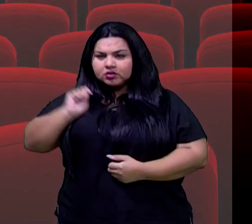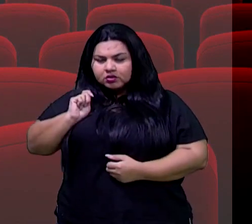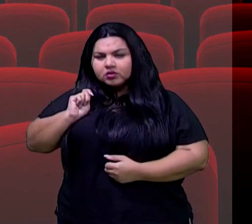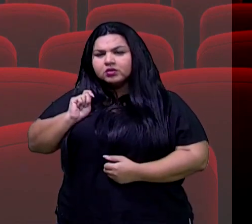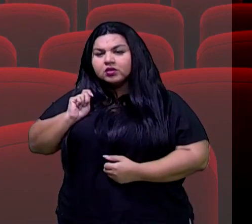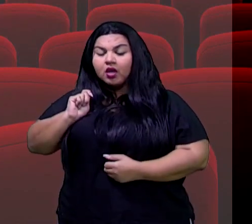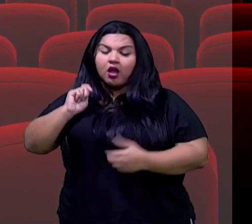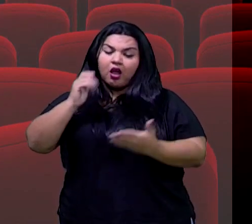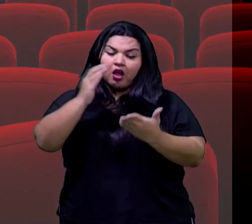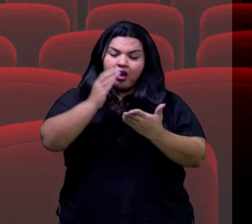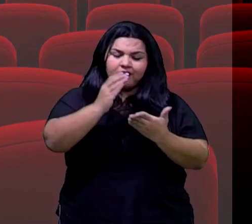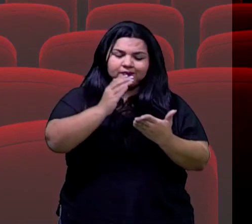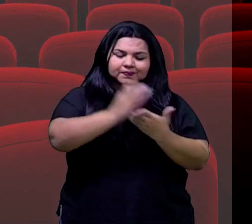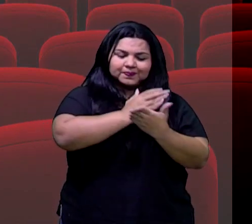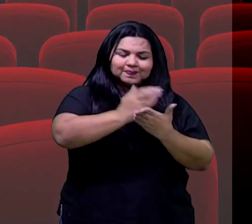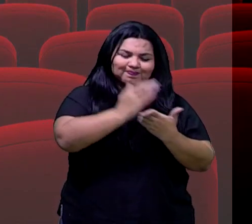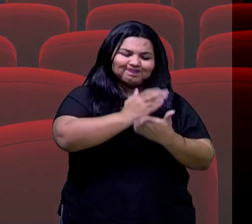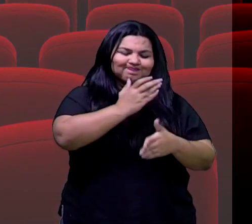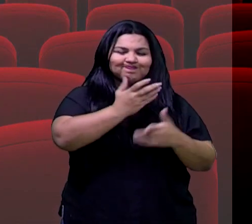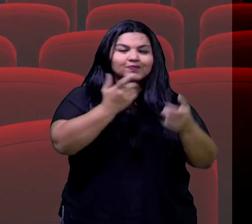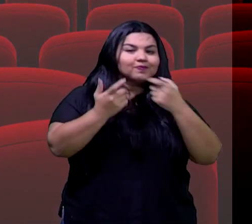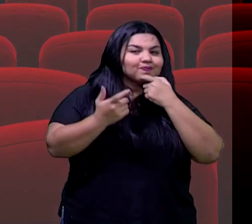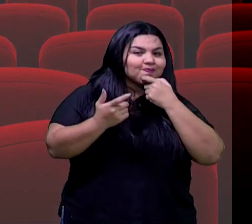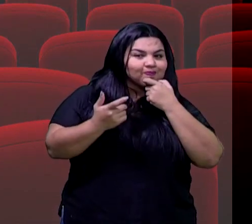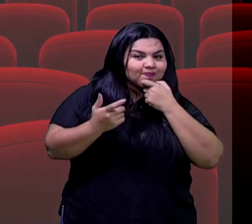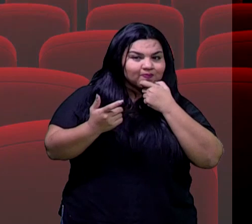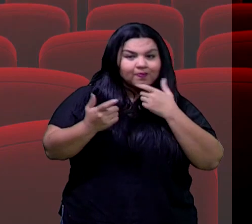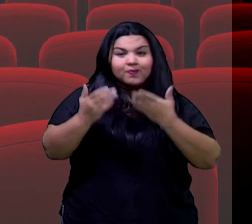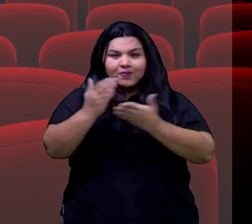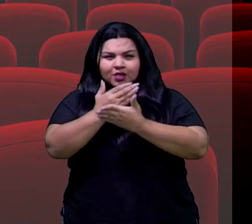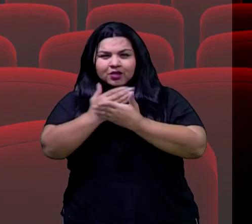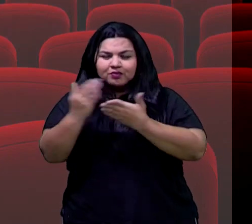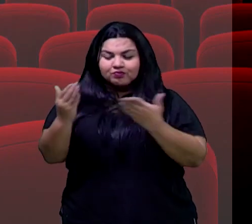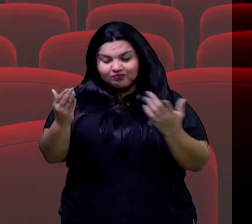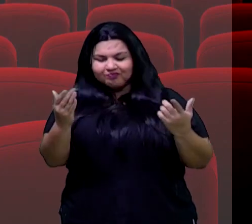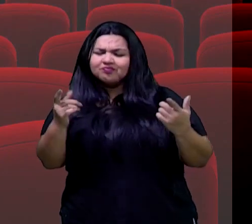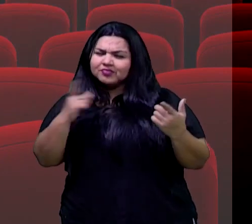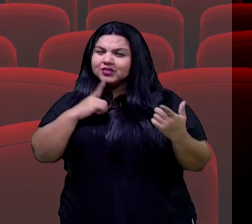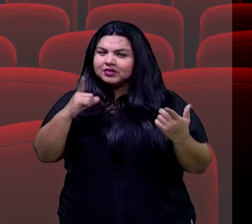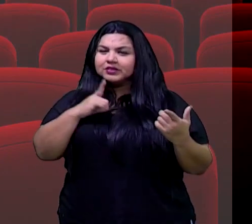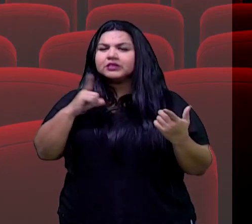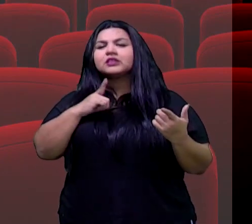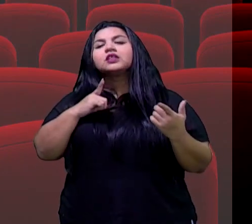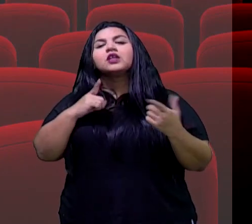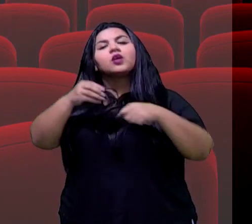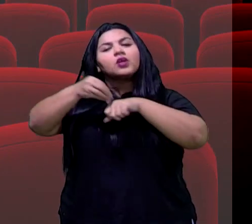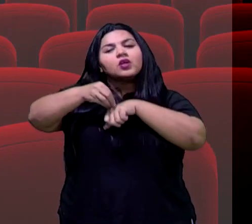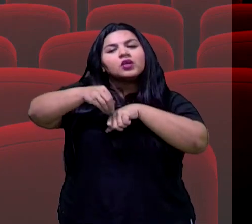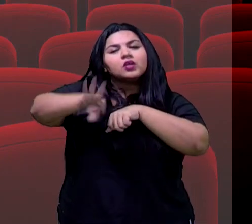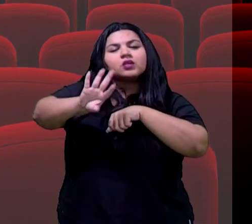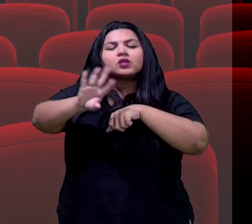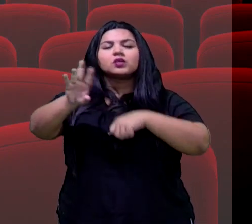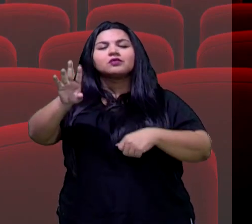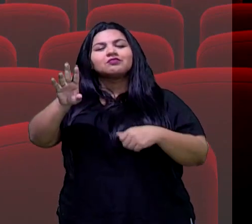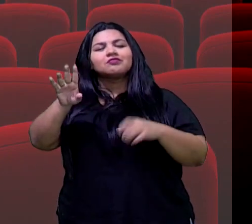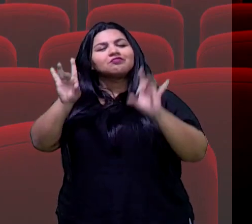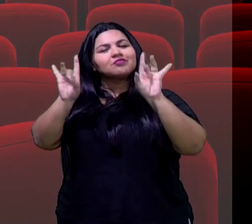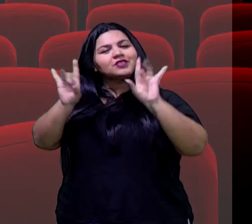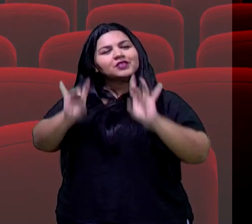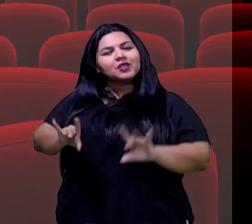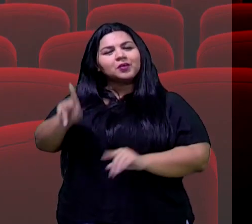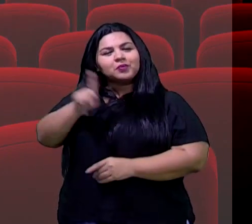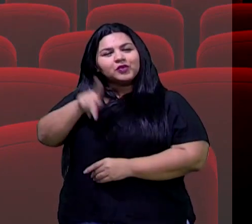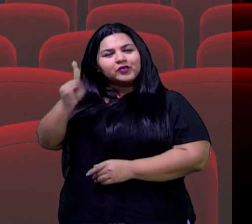inglesa. E alguns também têm de língua espanhola, não é? Então, trago para vocês aí o recado da nossa querida professora